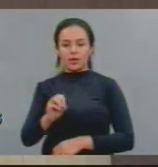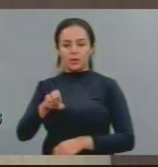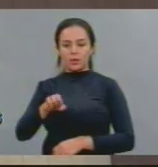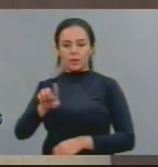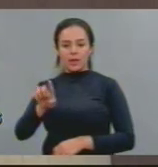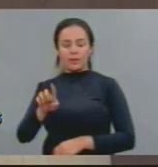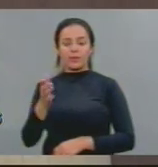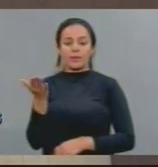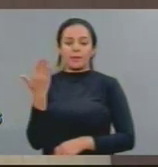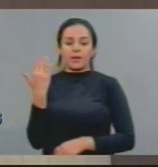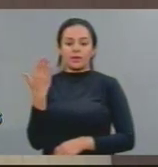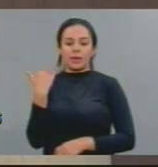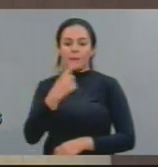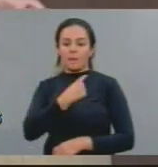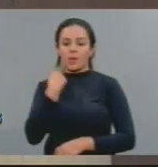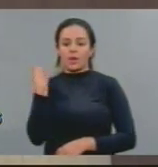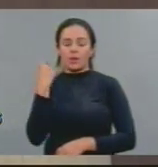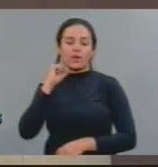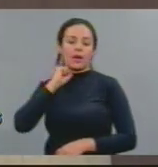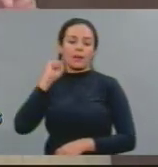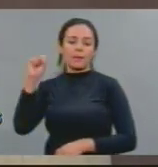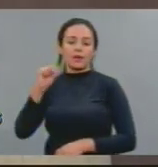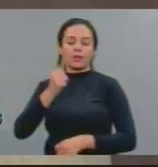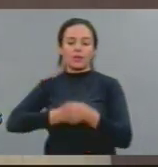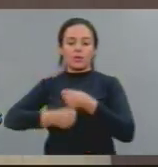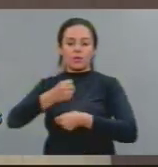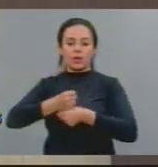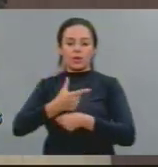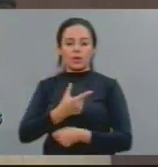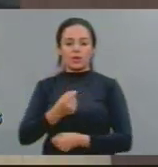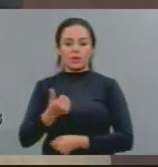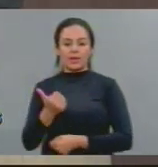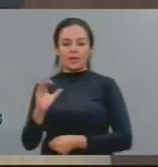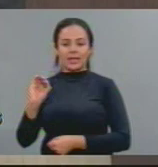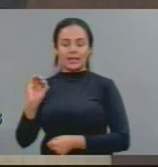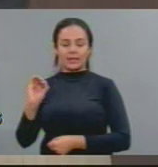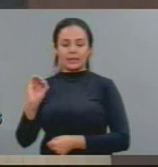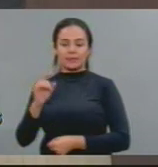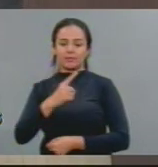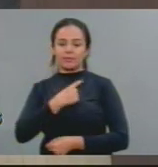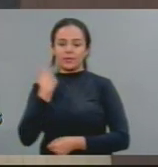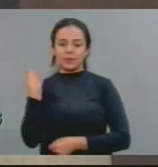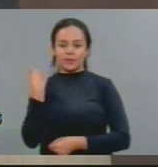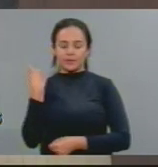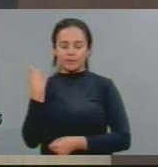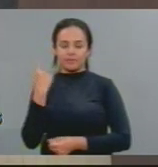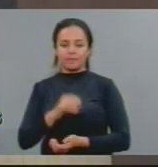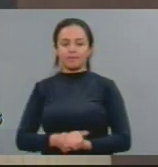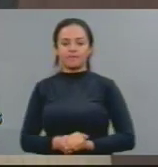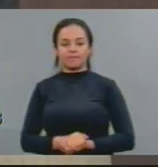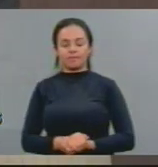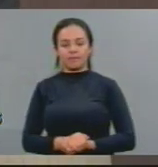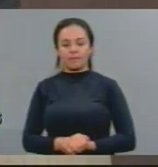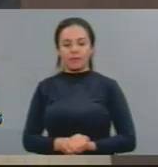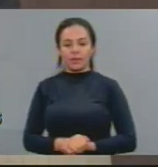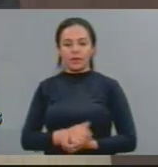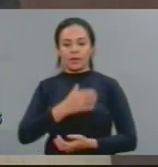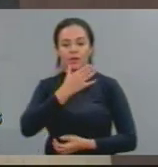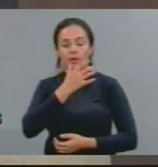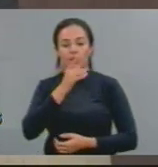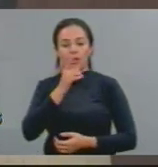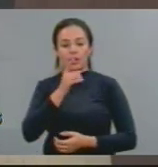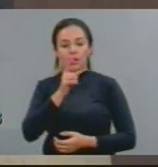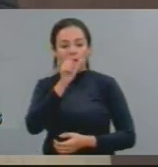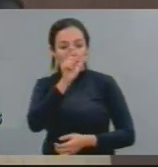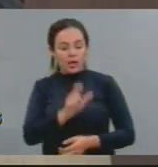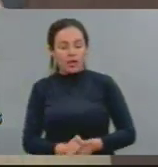de 2010. Em abril de 2010, José Maria do Tomé, Tomé que é uma comunidade de